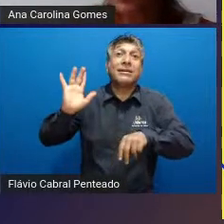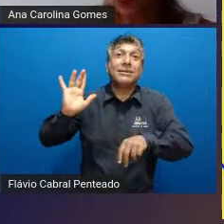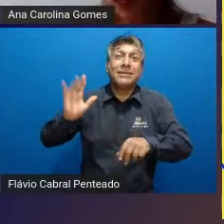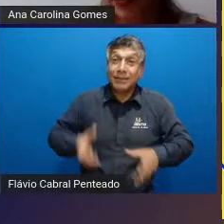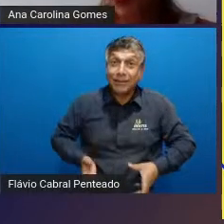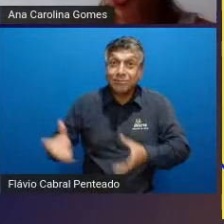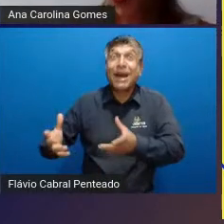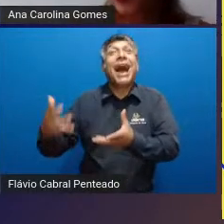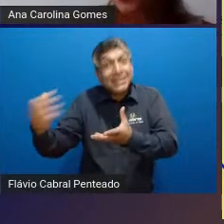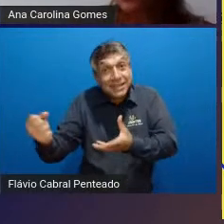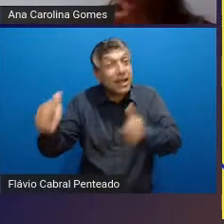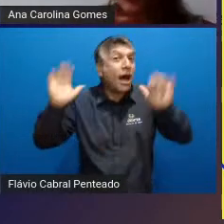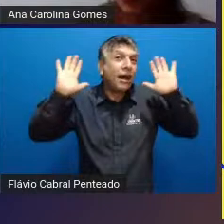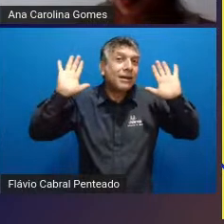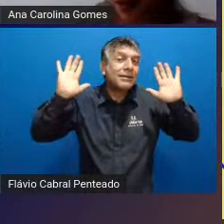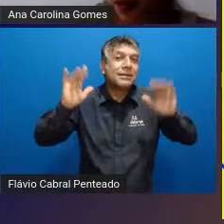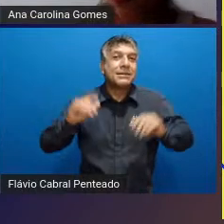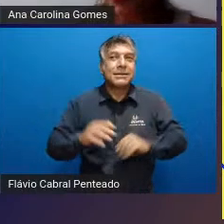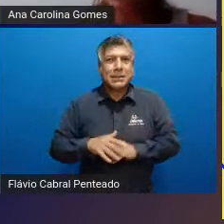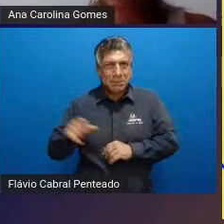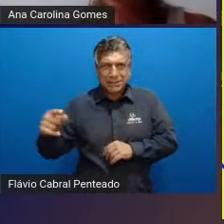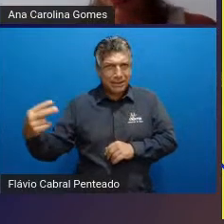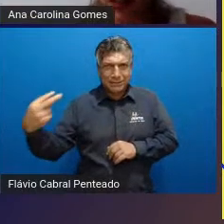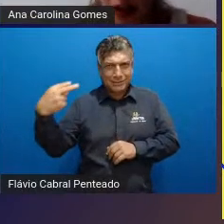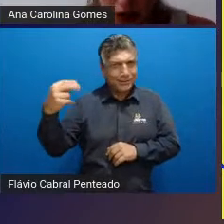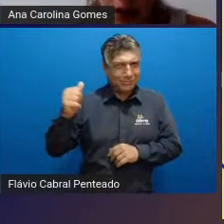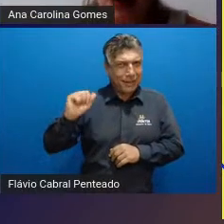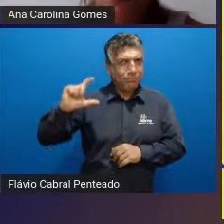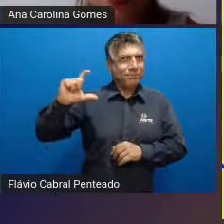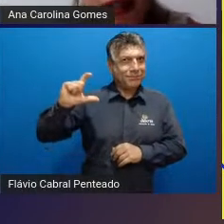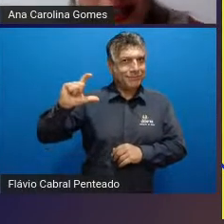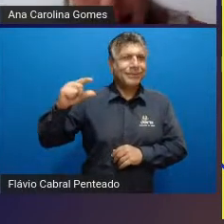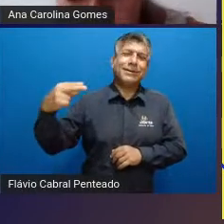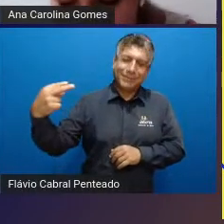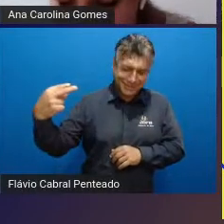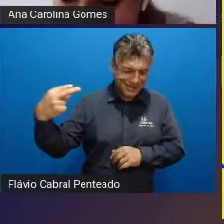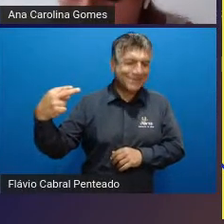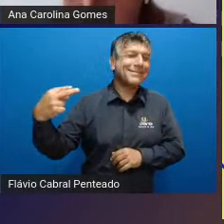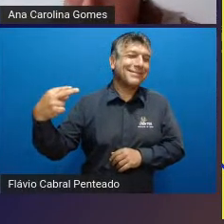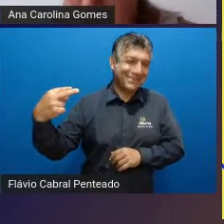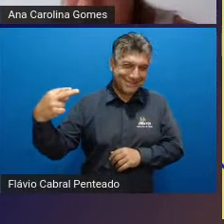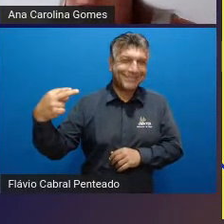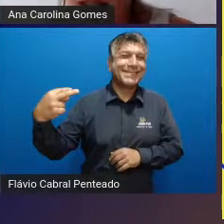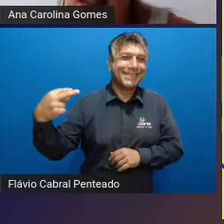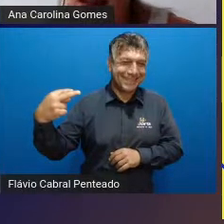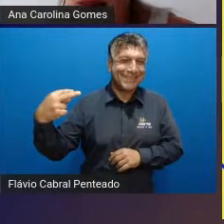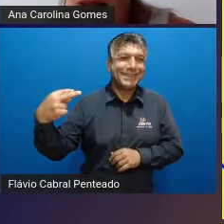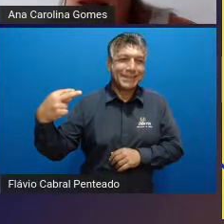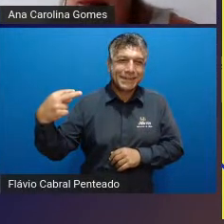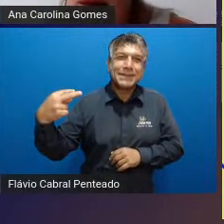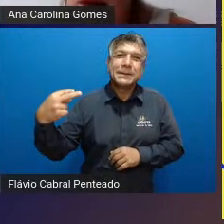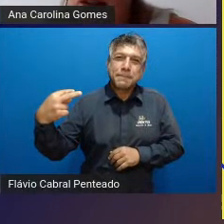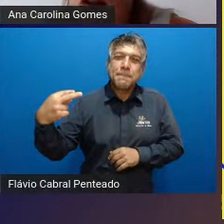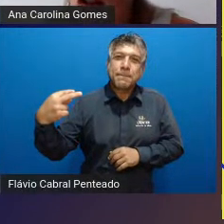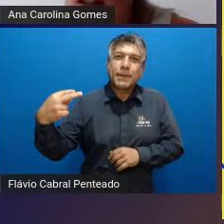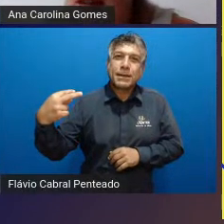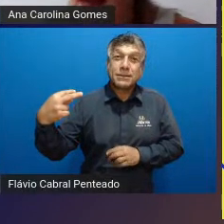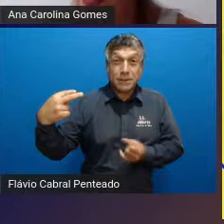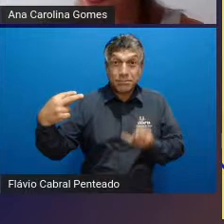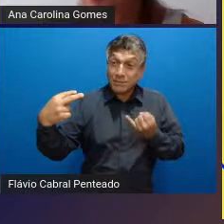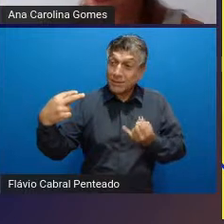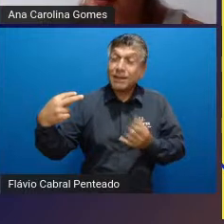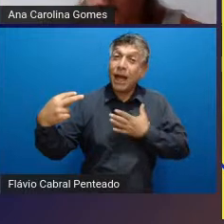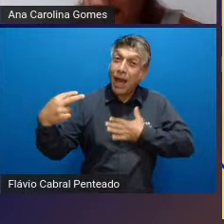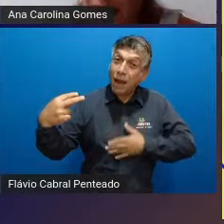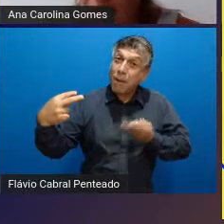tem que dar essa liberdade pra ele a acha que eles não estão prestando atenção no que a gente tá fazendo mas eles estão tá é bem é bem importante a gente ter